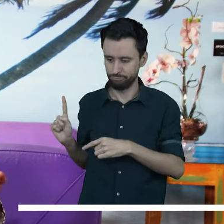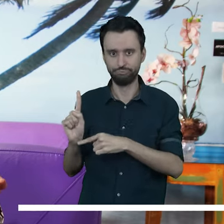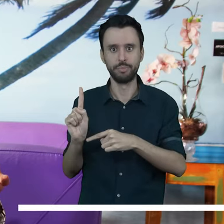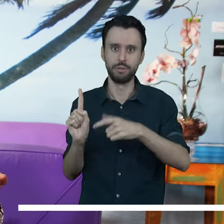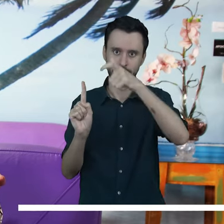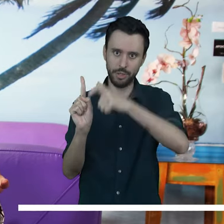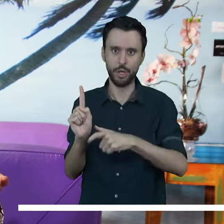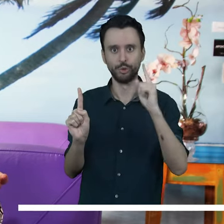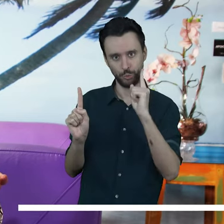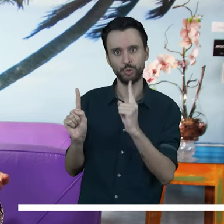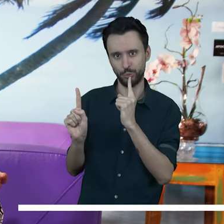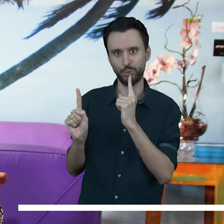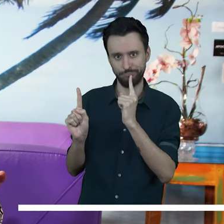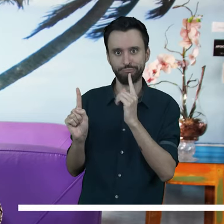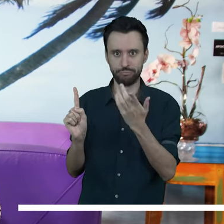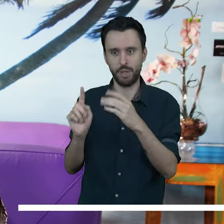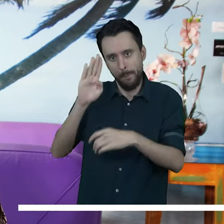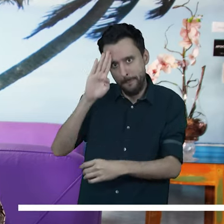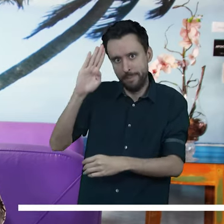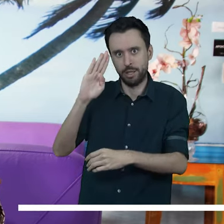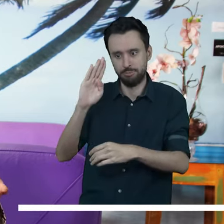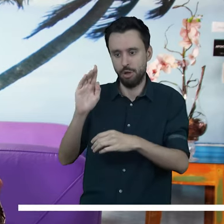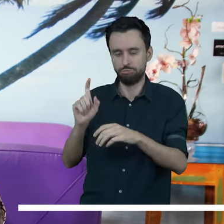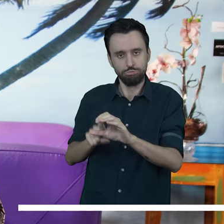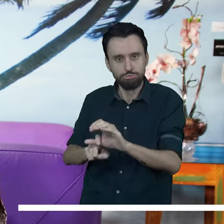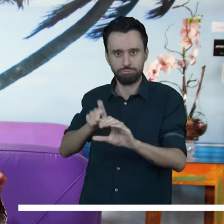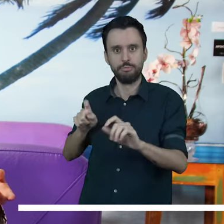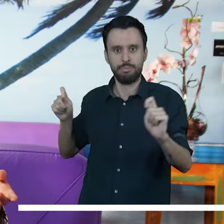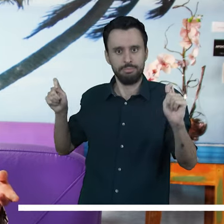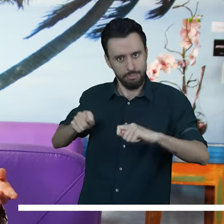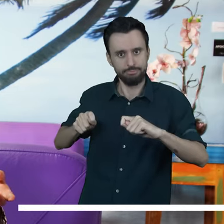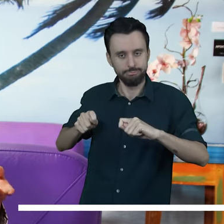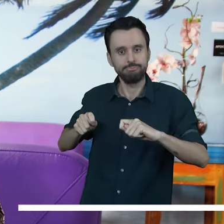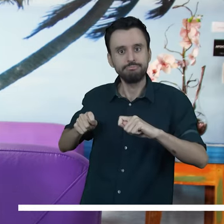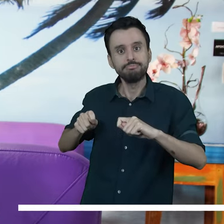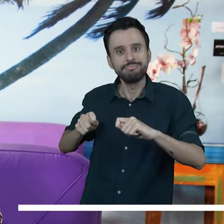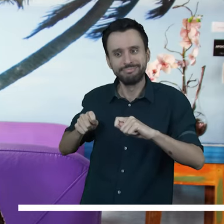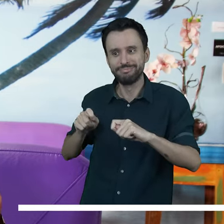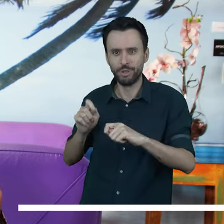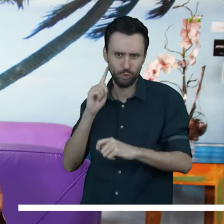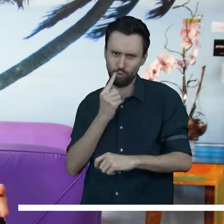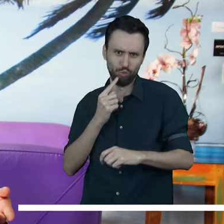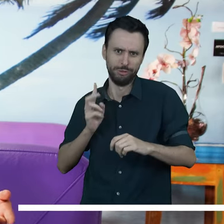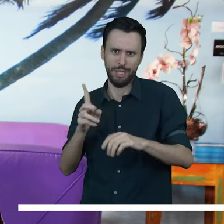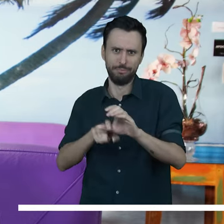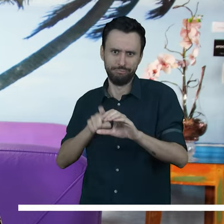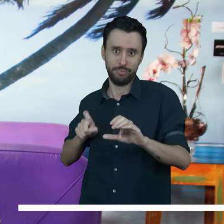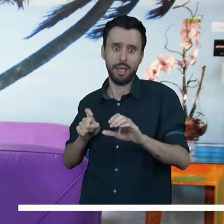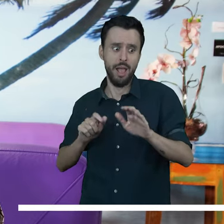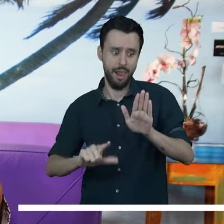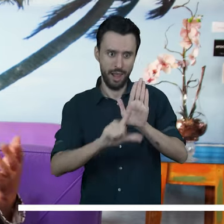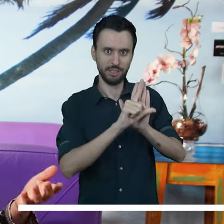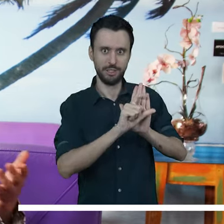presença do surdo e com o interesse e com a intenção de ser cada vez mais autônomo, que já é desde sempre,